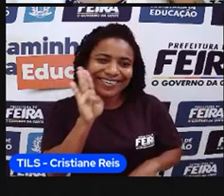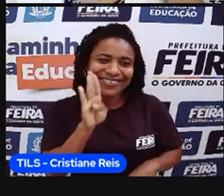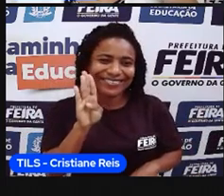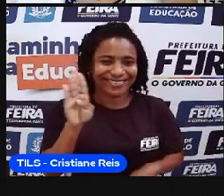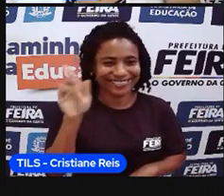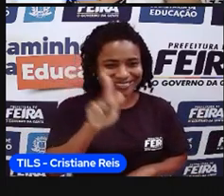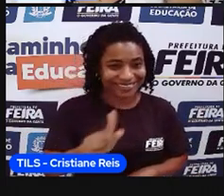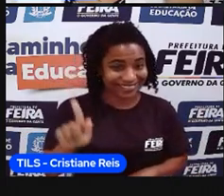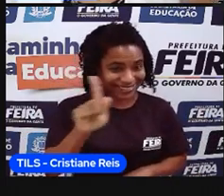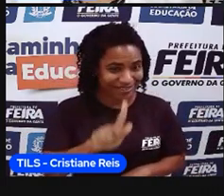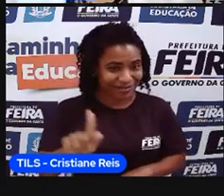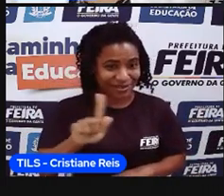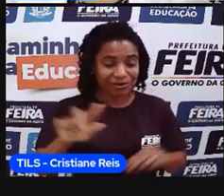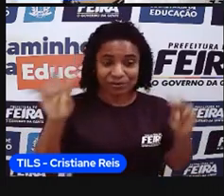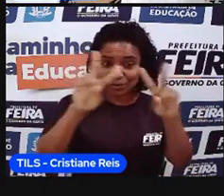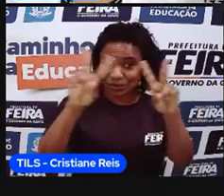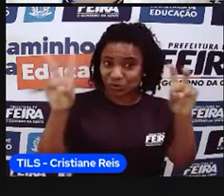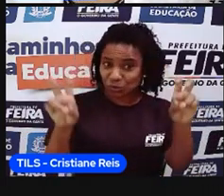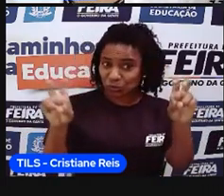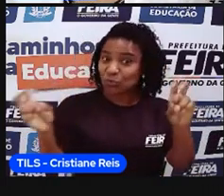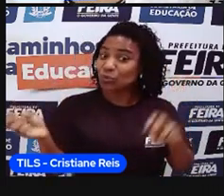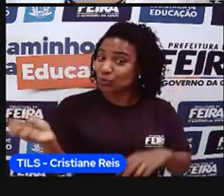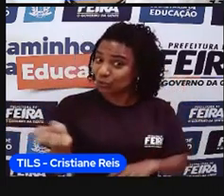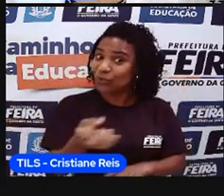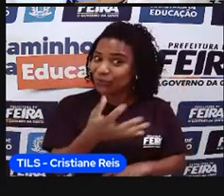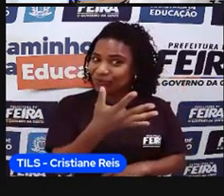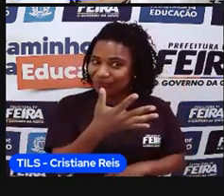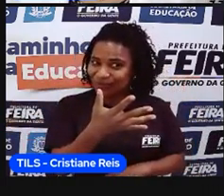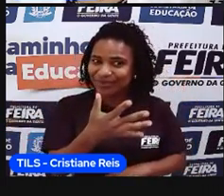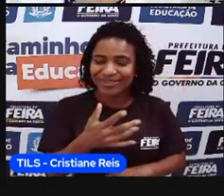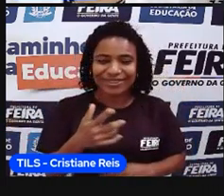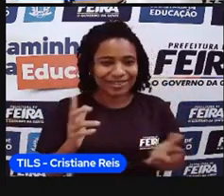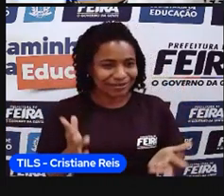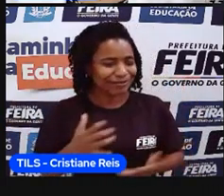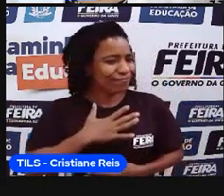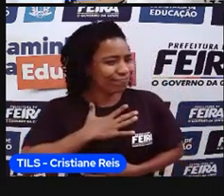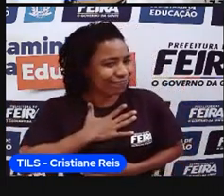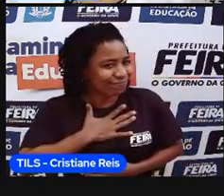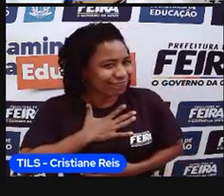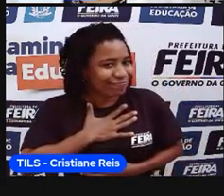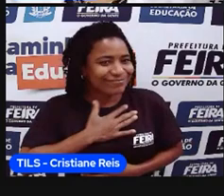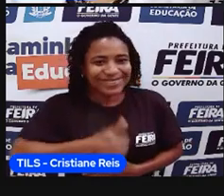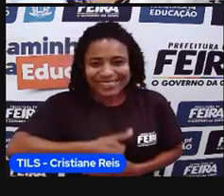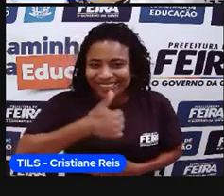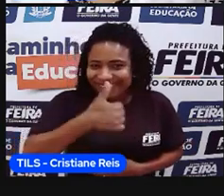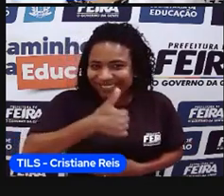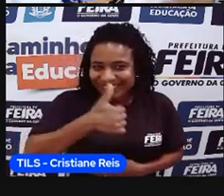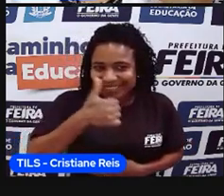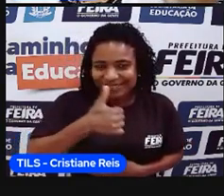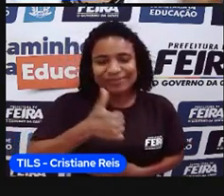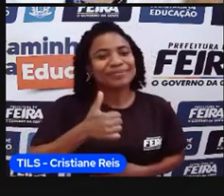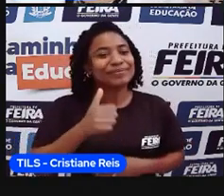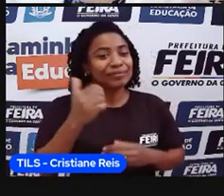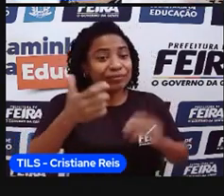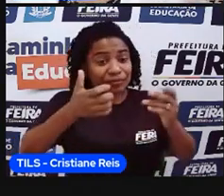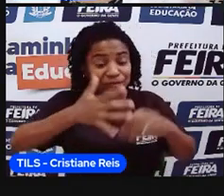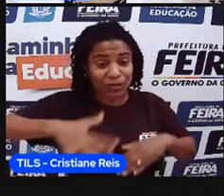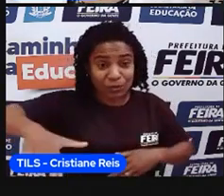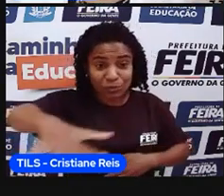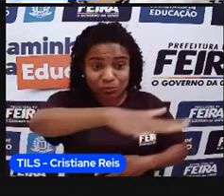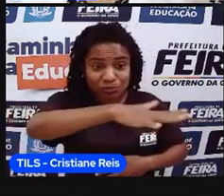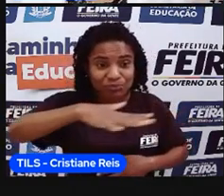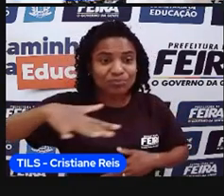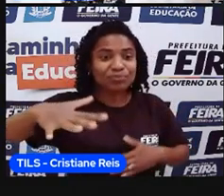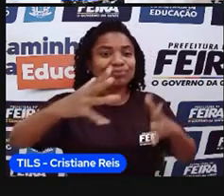um assunto novo que eu espero que vocês curtam muito. Nós já falamos sobre várias coisas, exemplo das paisagens, do espaço